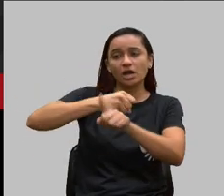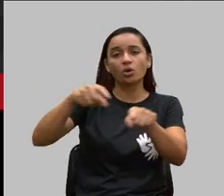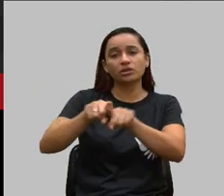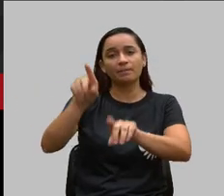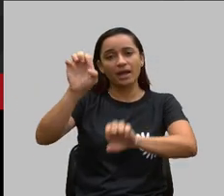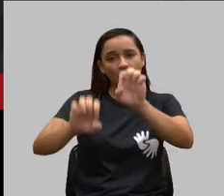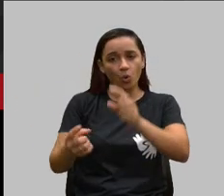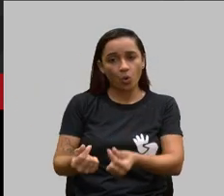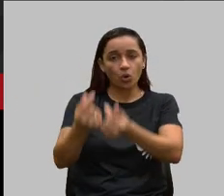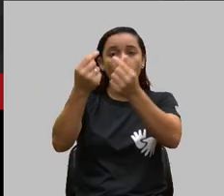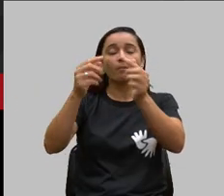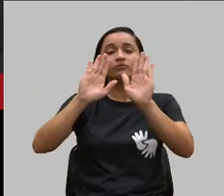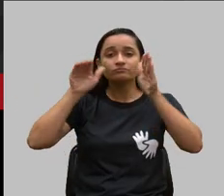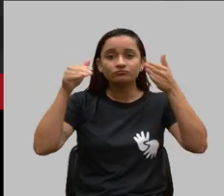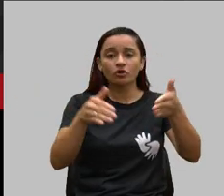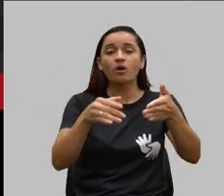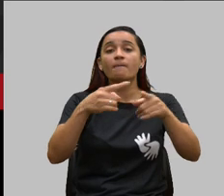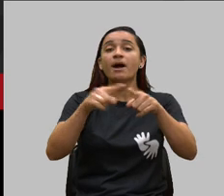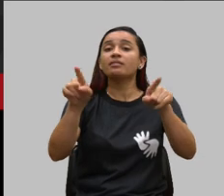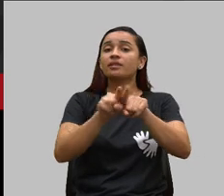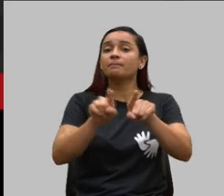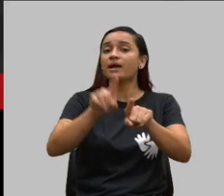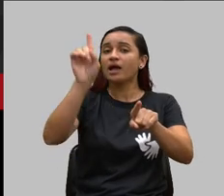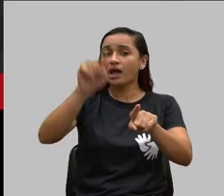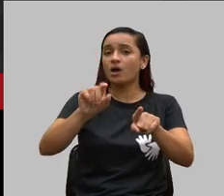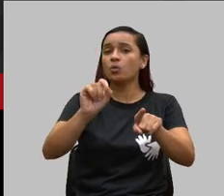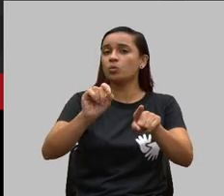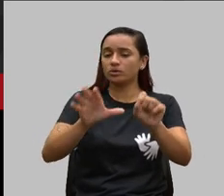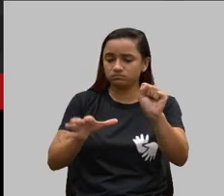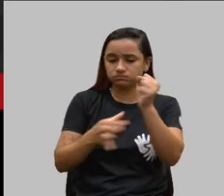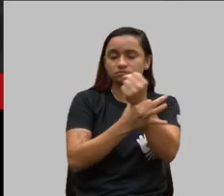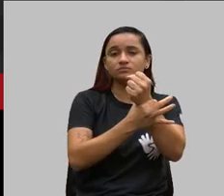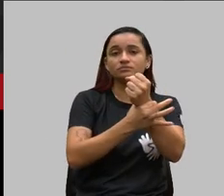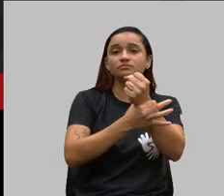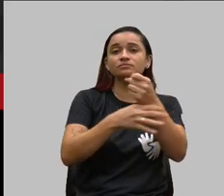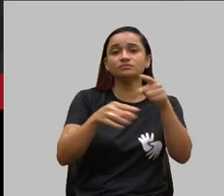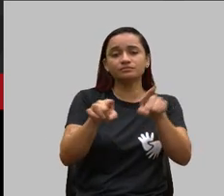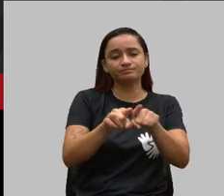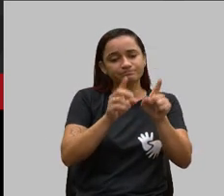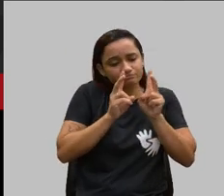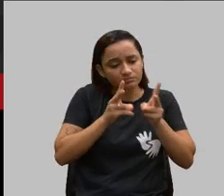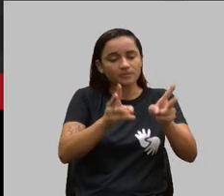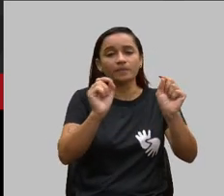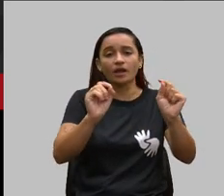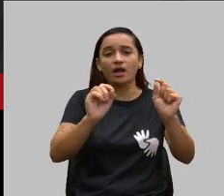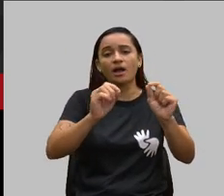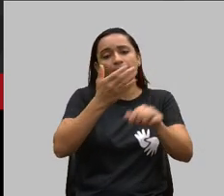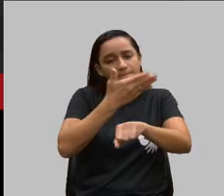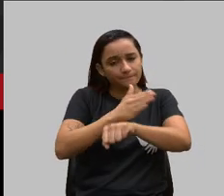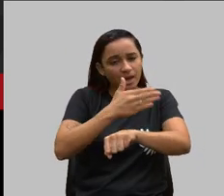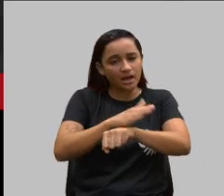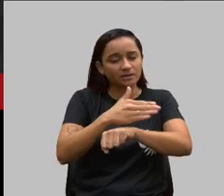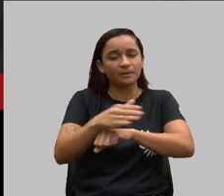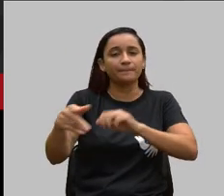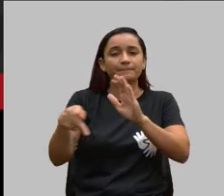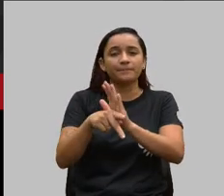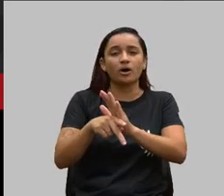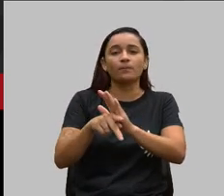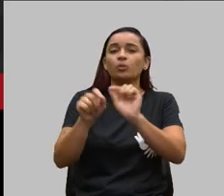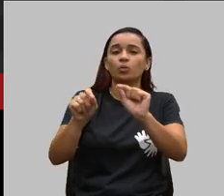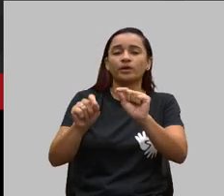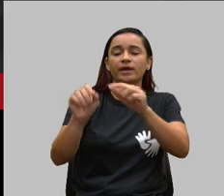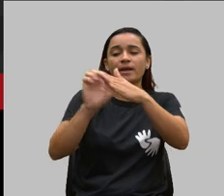garantido e permitido a execução pela atuação de empresa privada